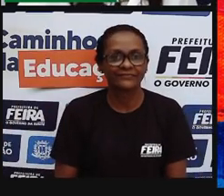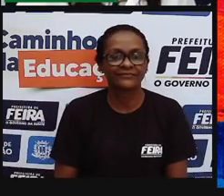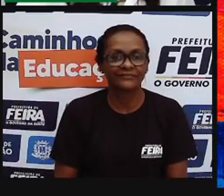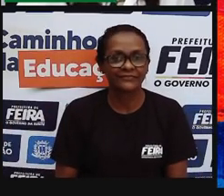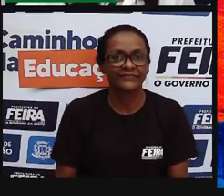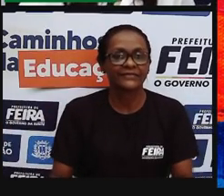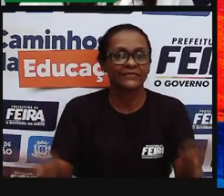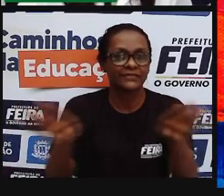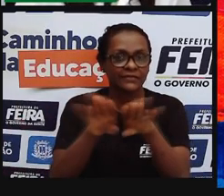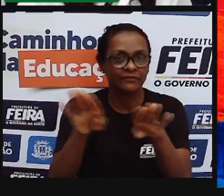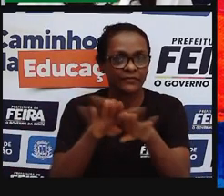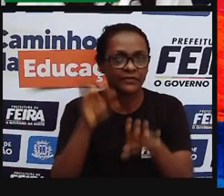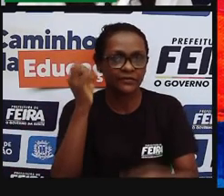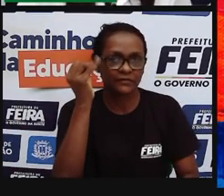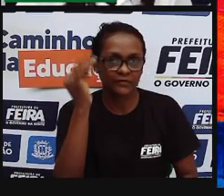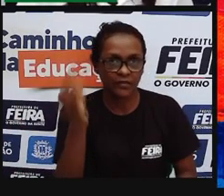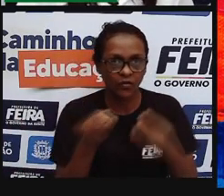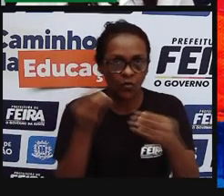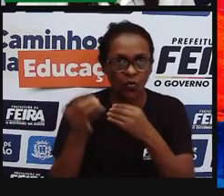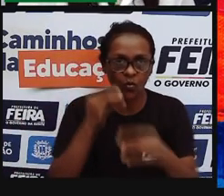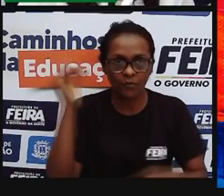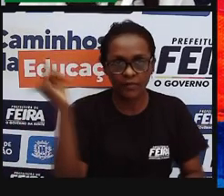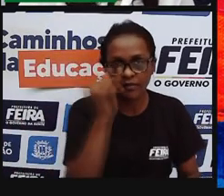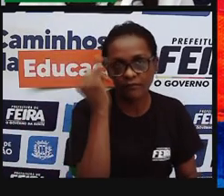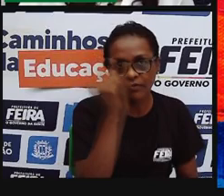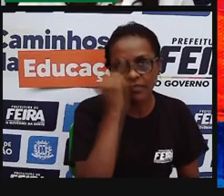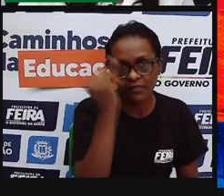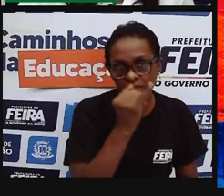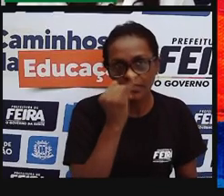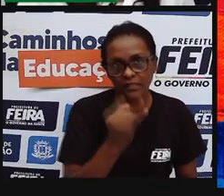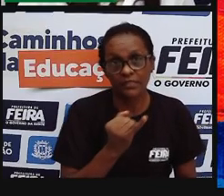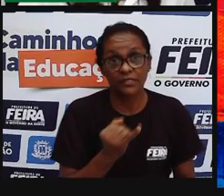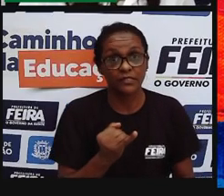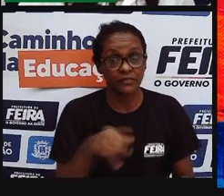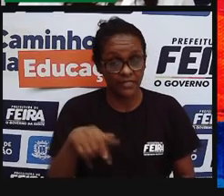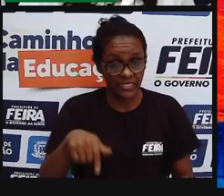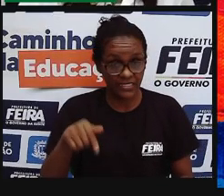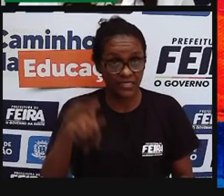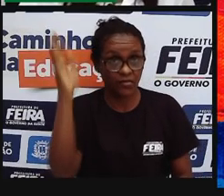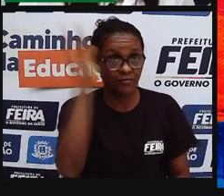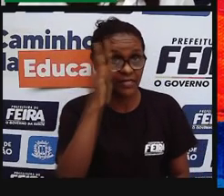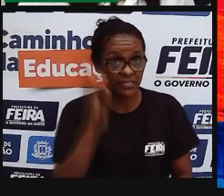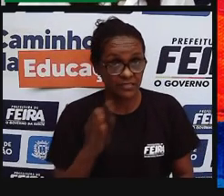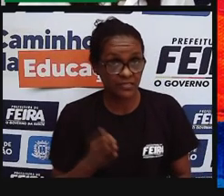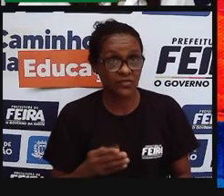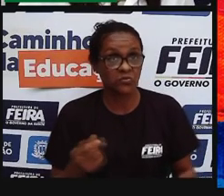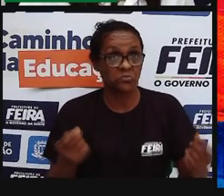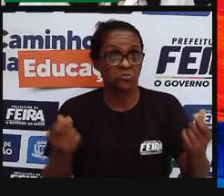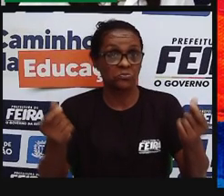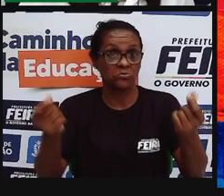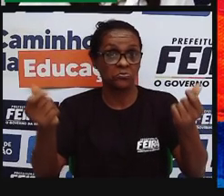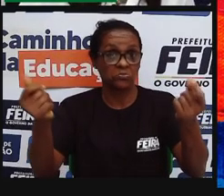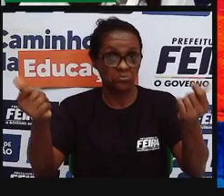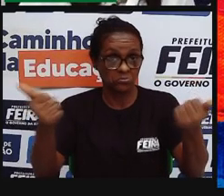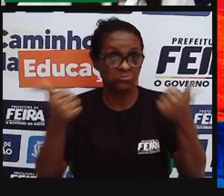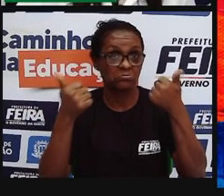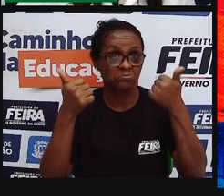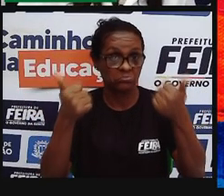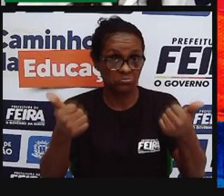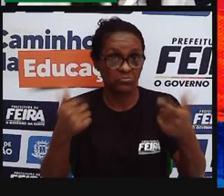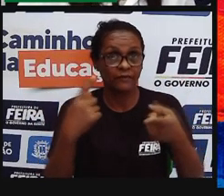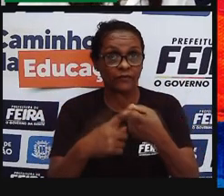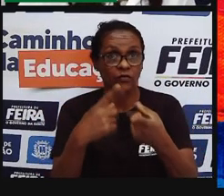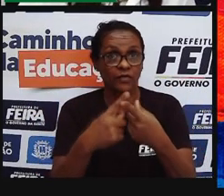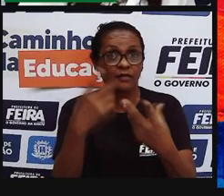vez, chamando a atenção sobre essa riqueza, né, da caatinga, porque também, muitas vezes, nós olhamos a caatinga